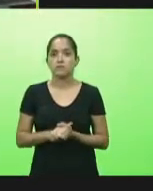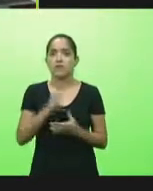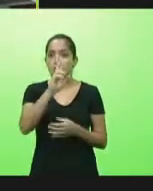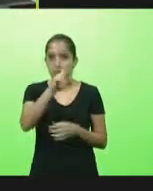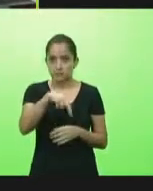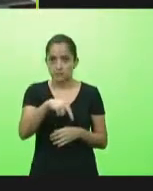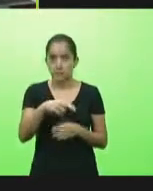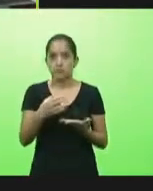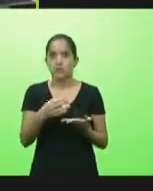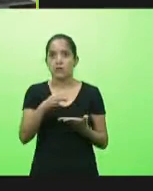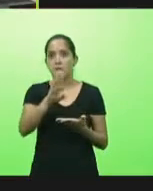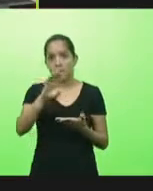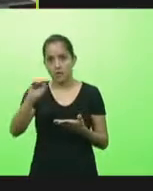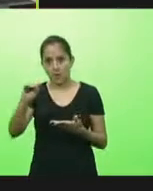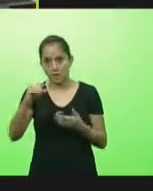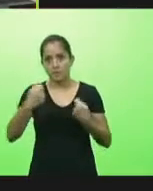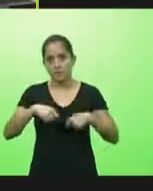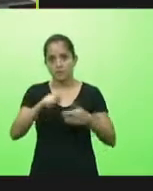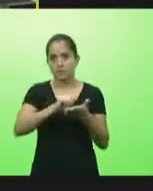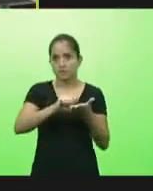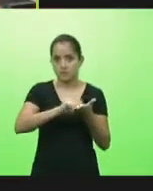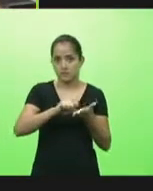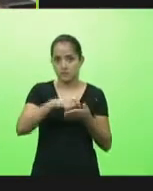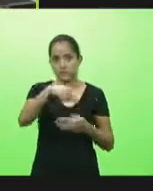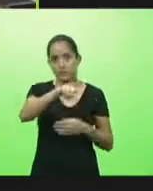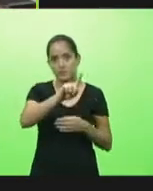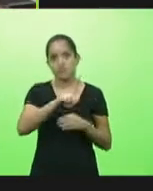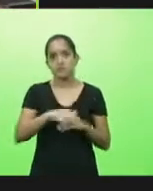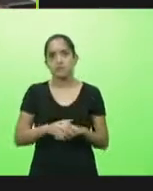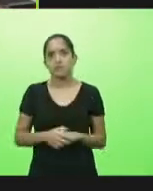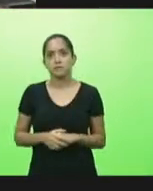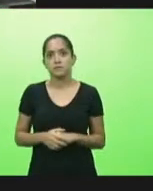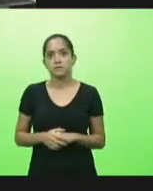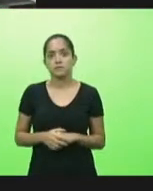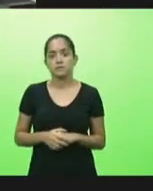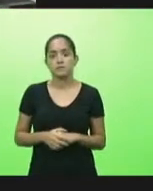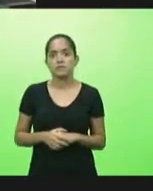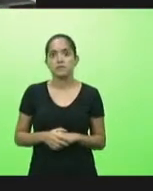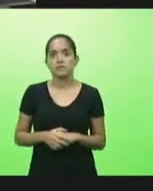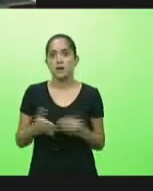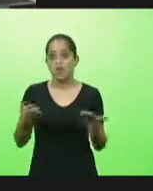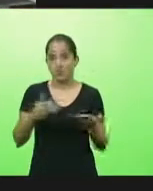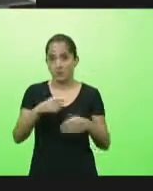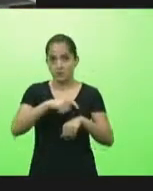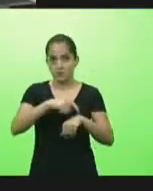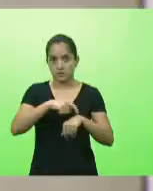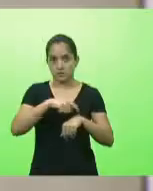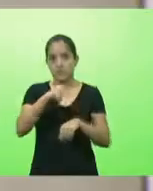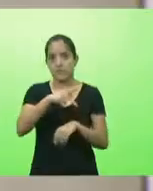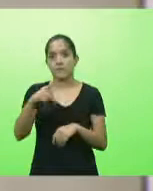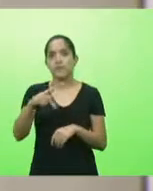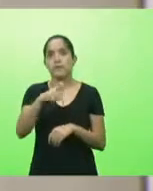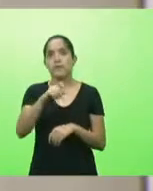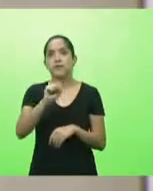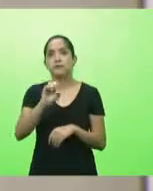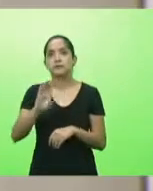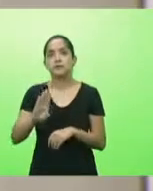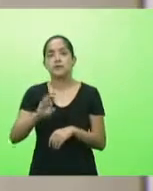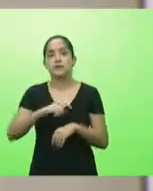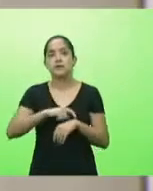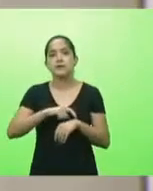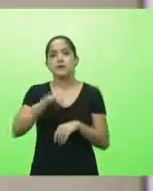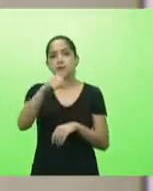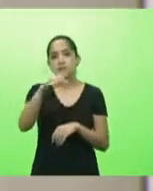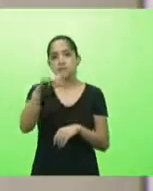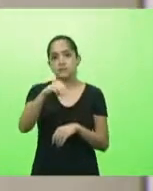falou em BO e tá certo que isso não se brinca próximo horário pertence ao bloco PP PSB pelo tempo de